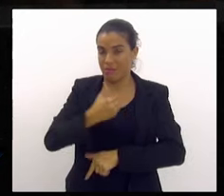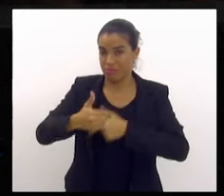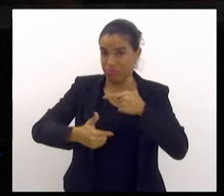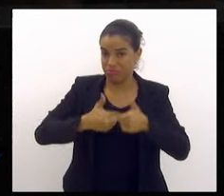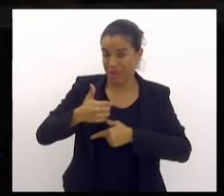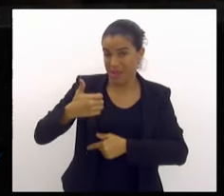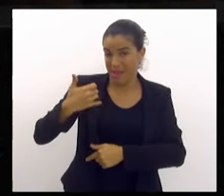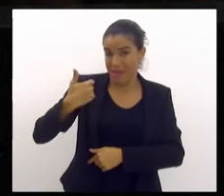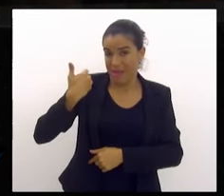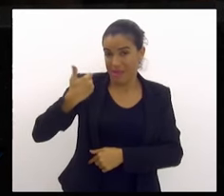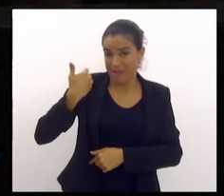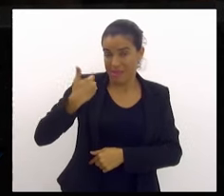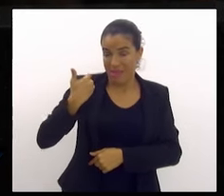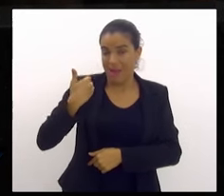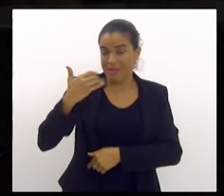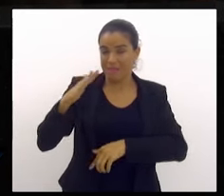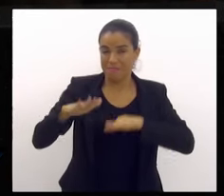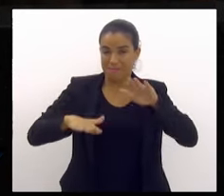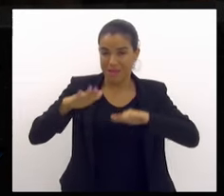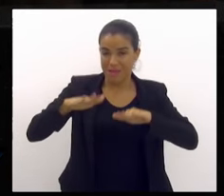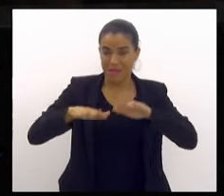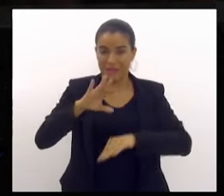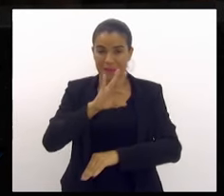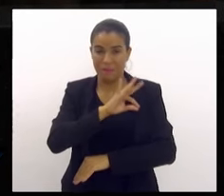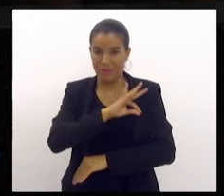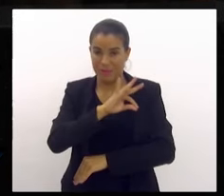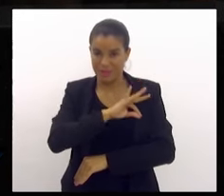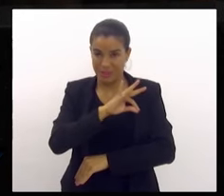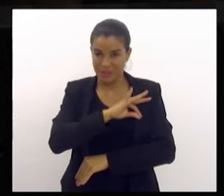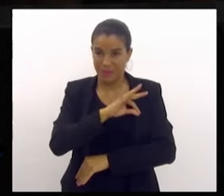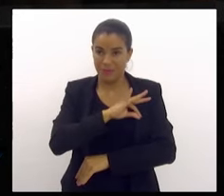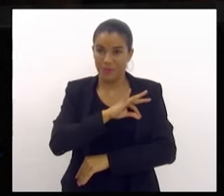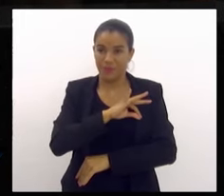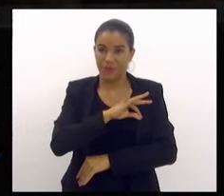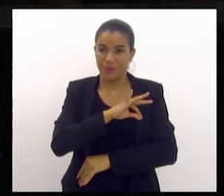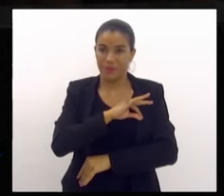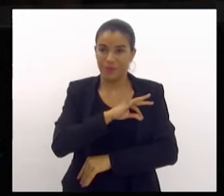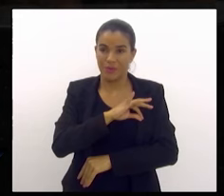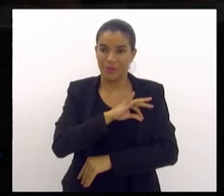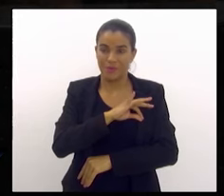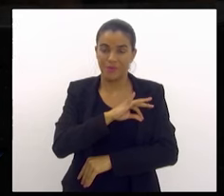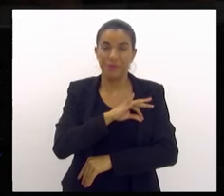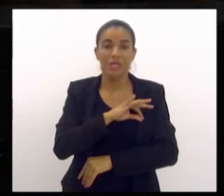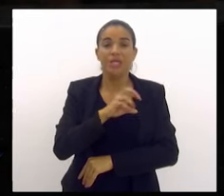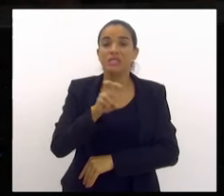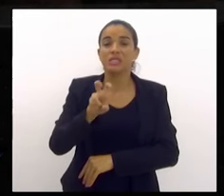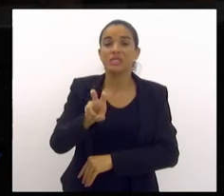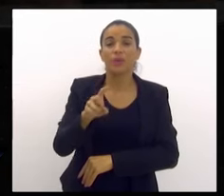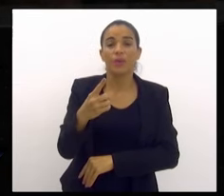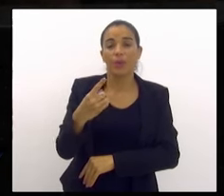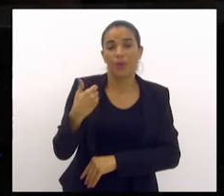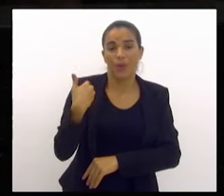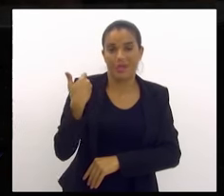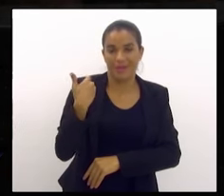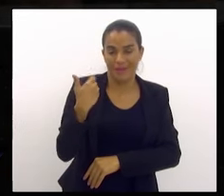a idade média da polícia civil, dos 7.935, são 51 anos,